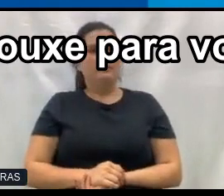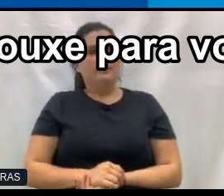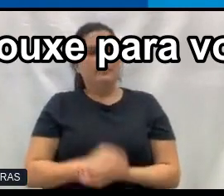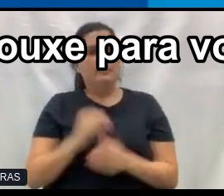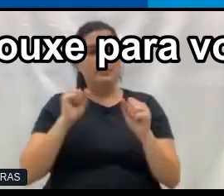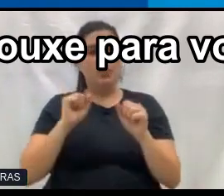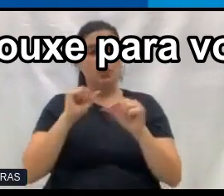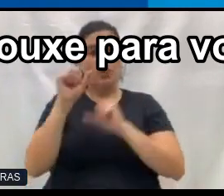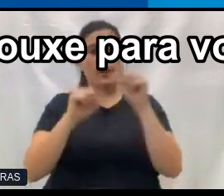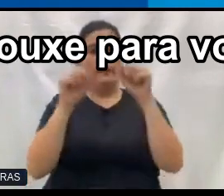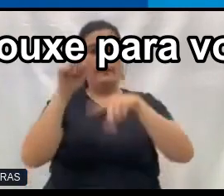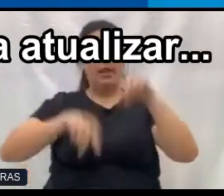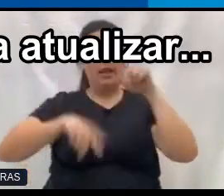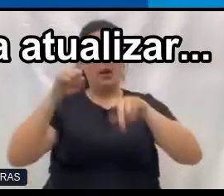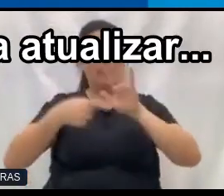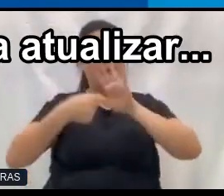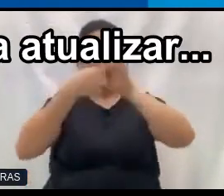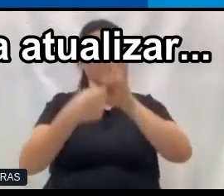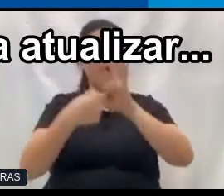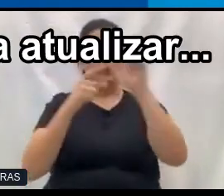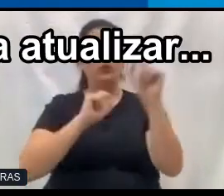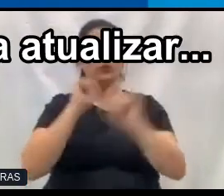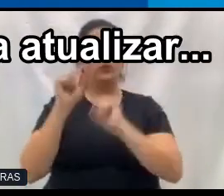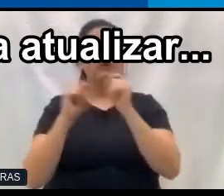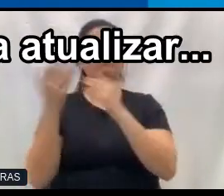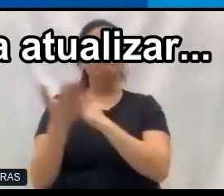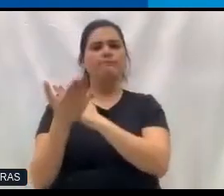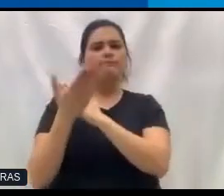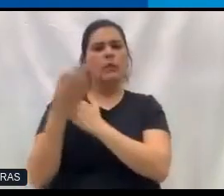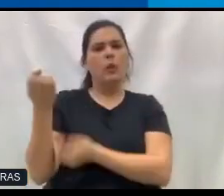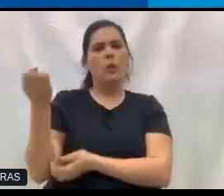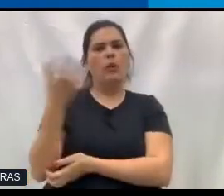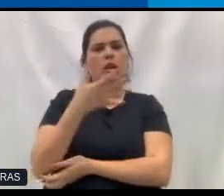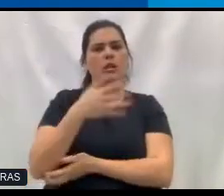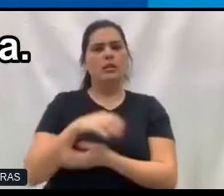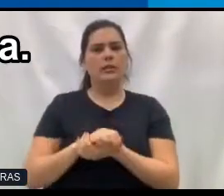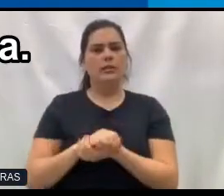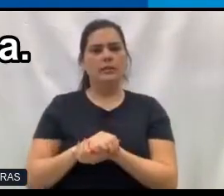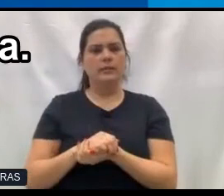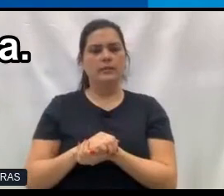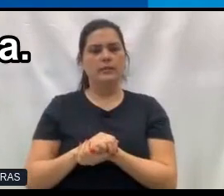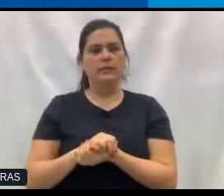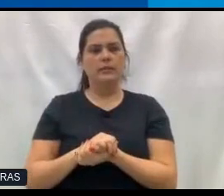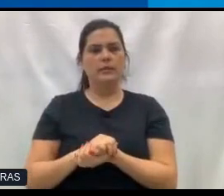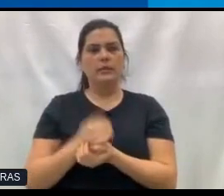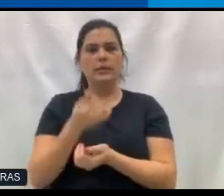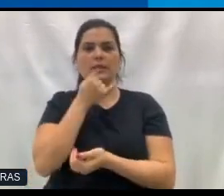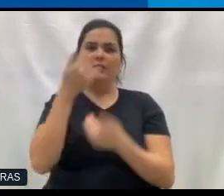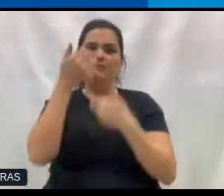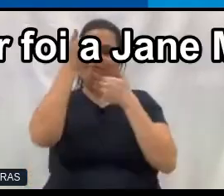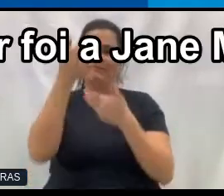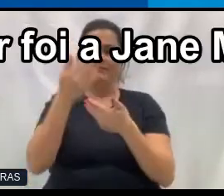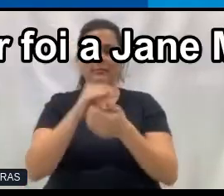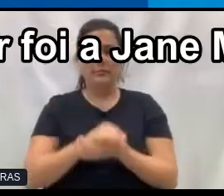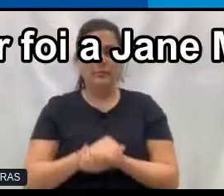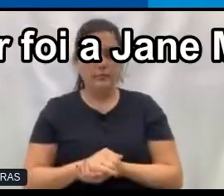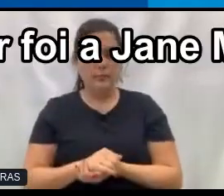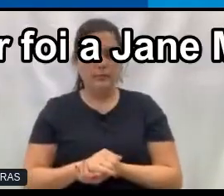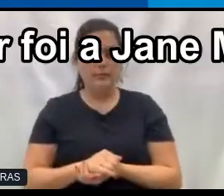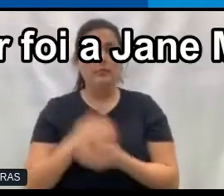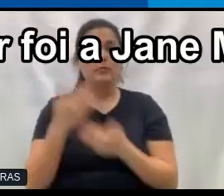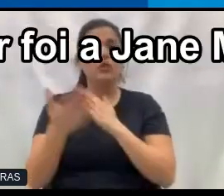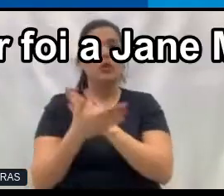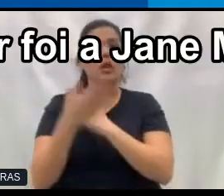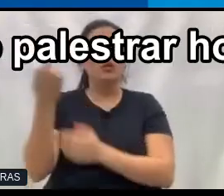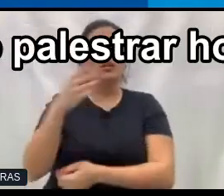Esse material que eu trouxe para vocês, quem me ajudou a atualizar, opa, obrigada, quem me ajudou a